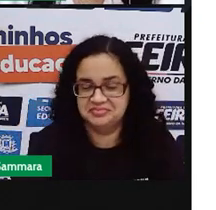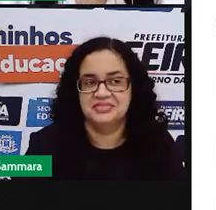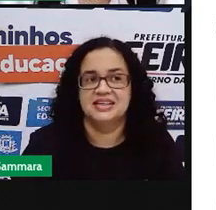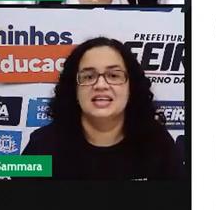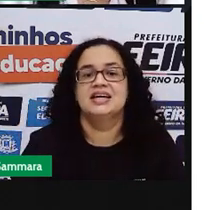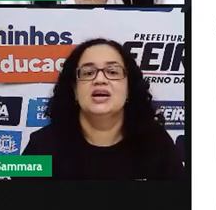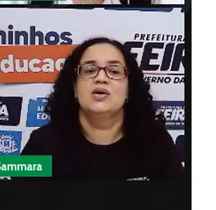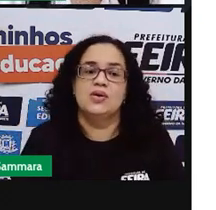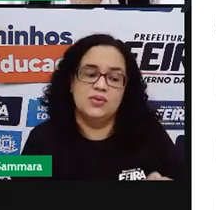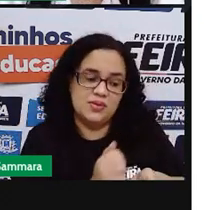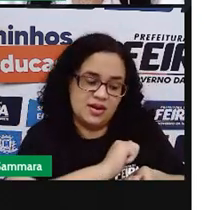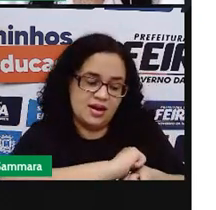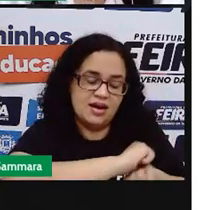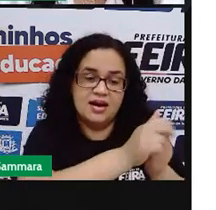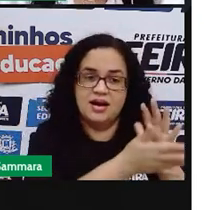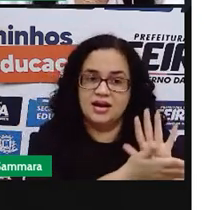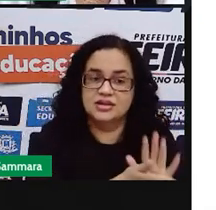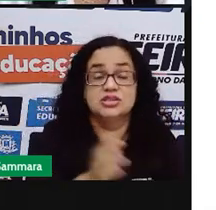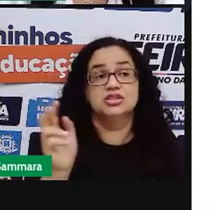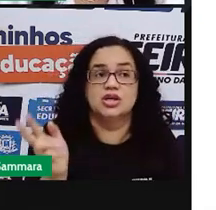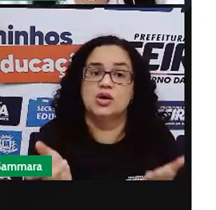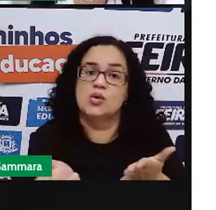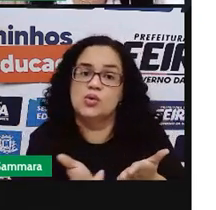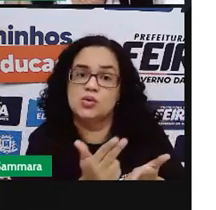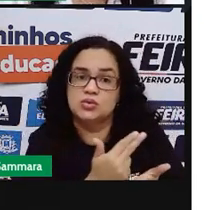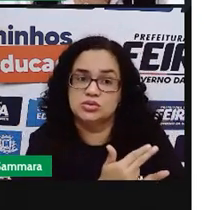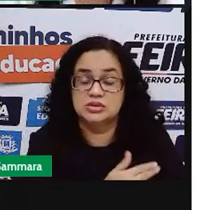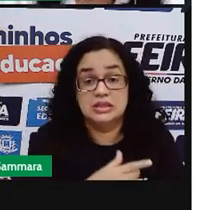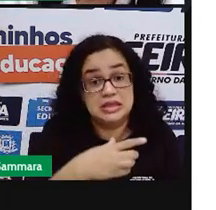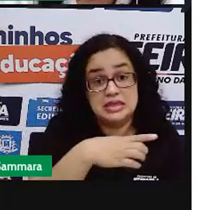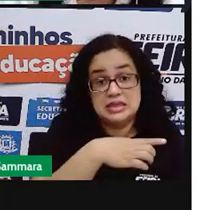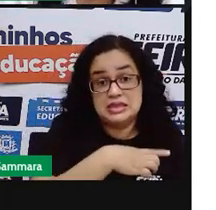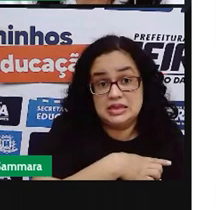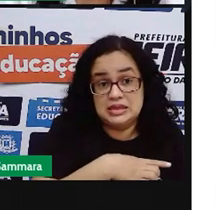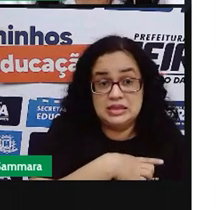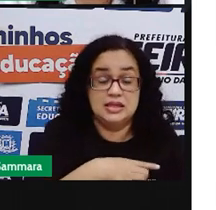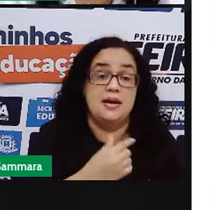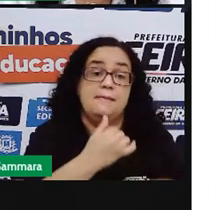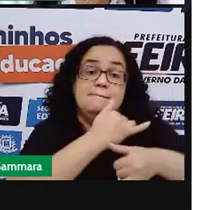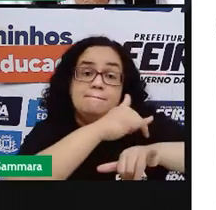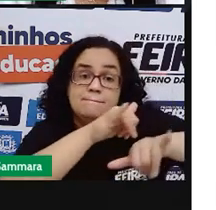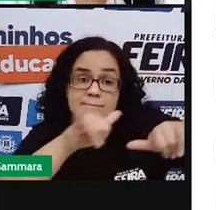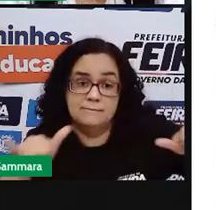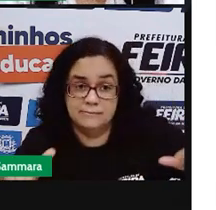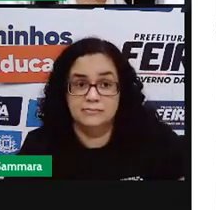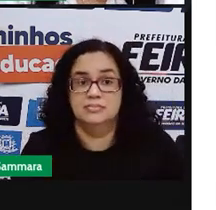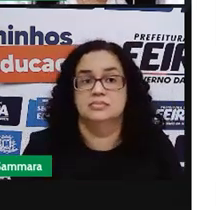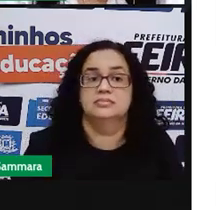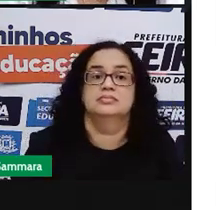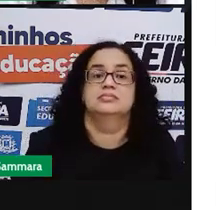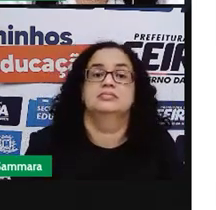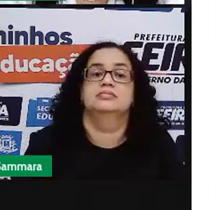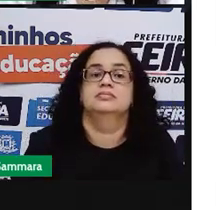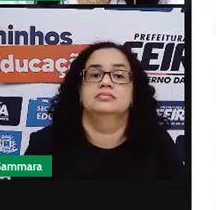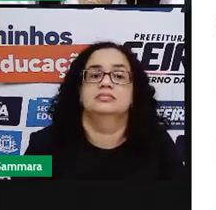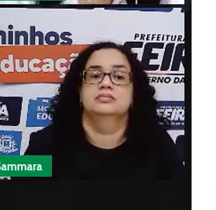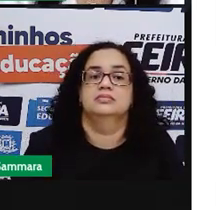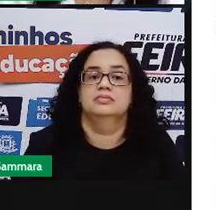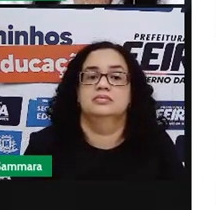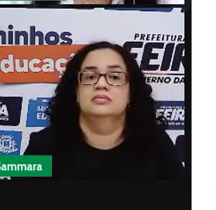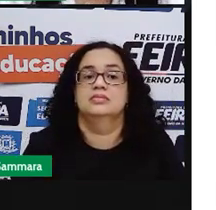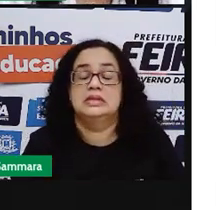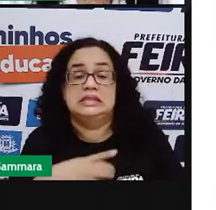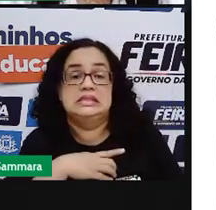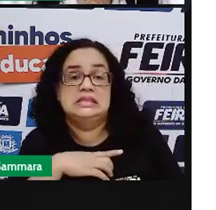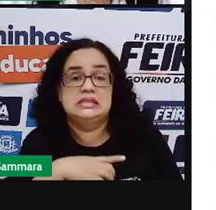a arte é utilizada para promover algum produto, ela se